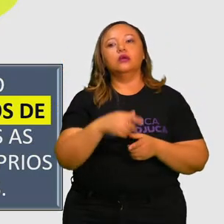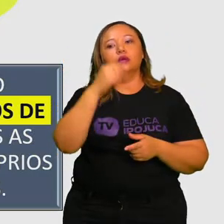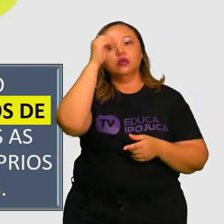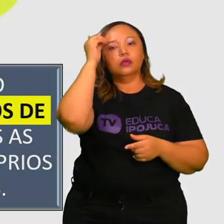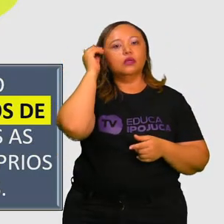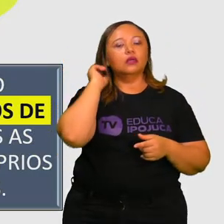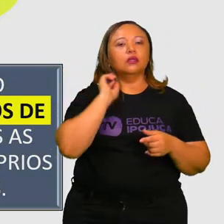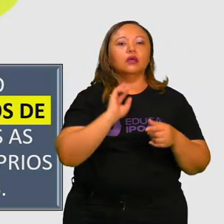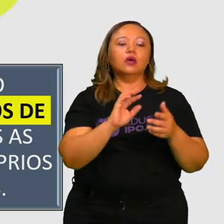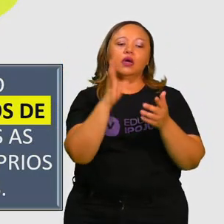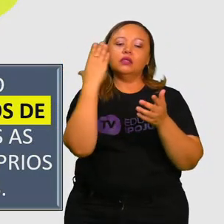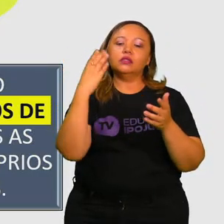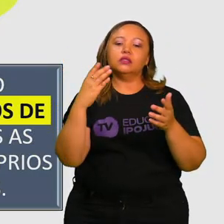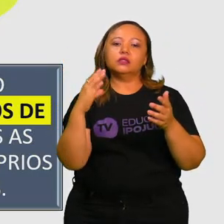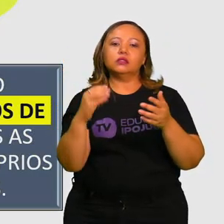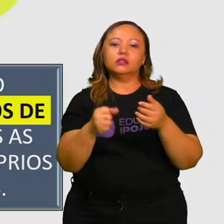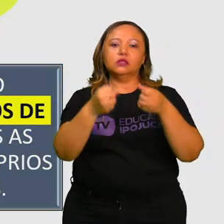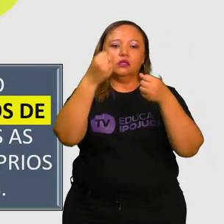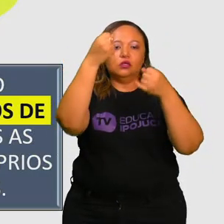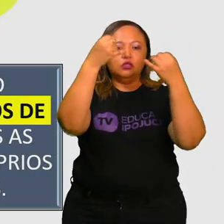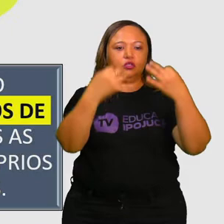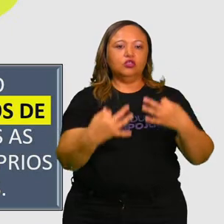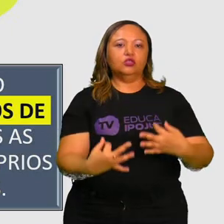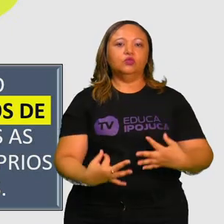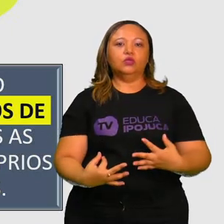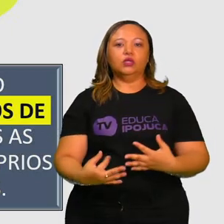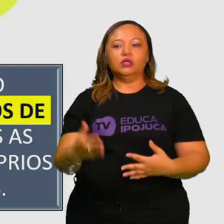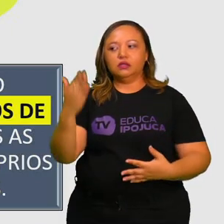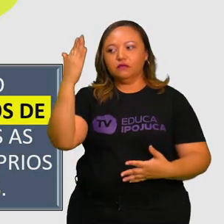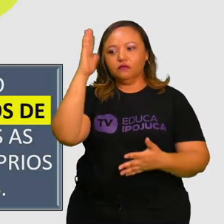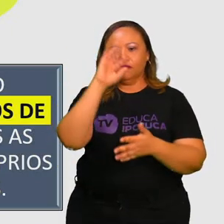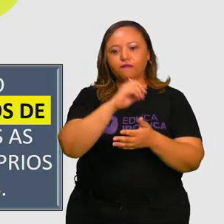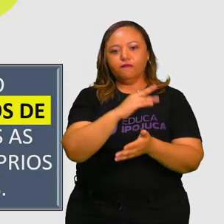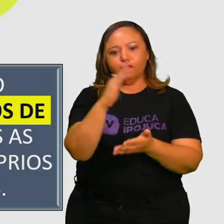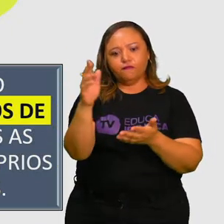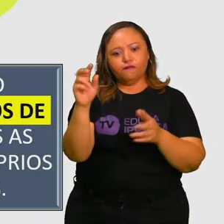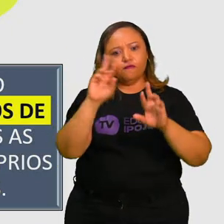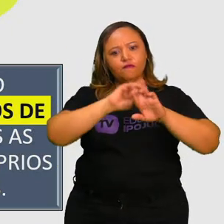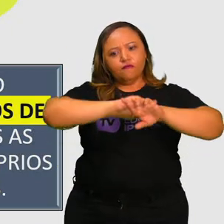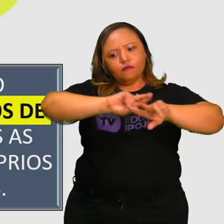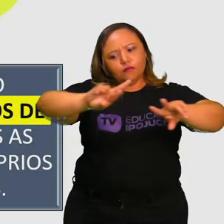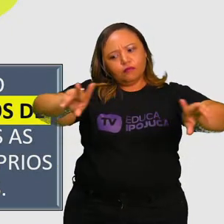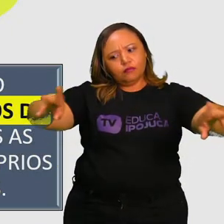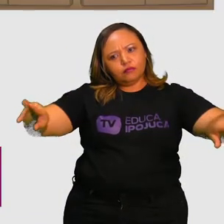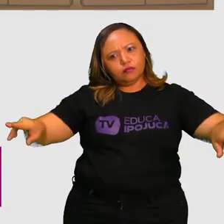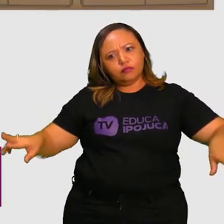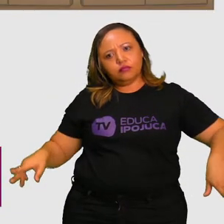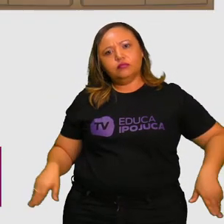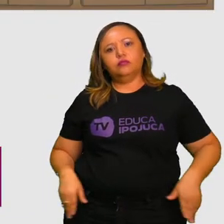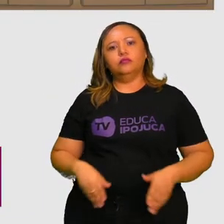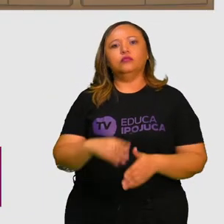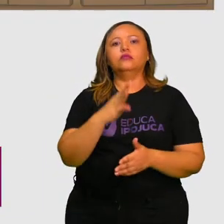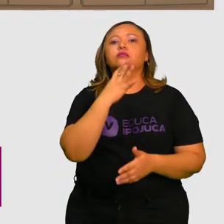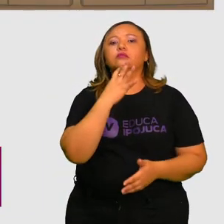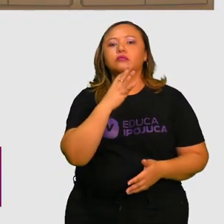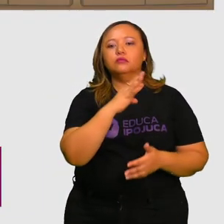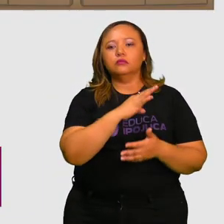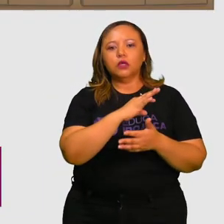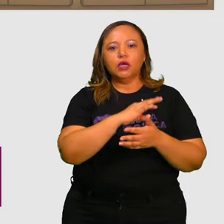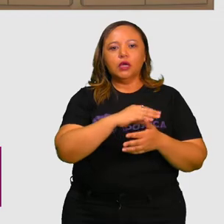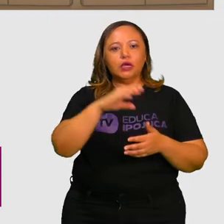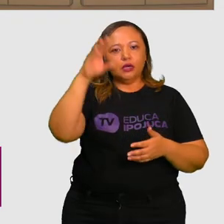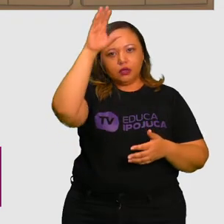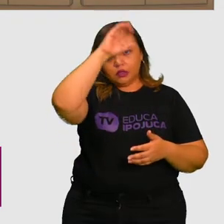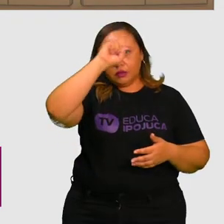ciência é muito ampla, comporta vários conjuntos de saberes, nos quais são elaboradas suas teorias. Então,